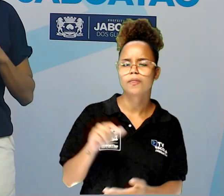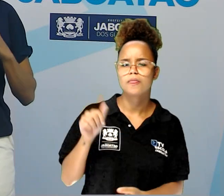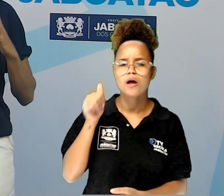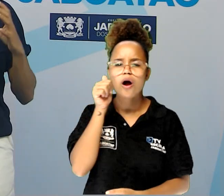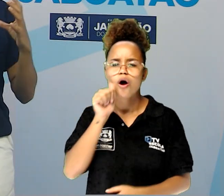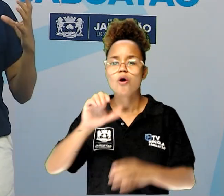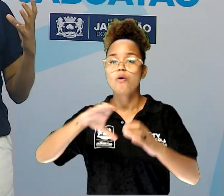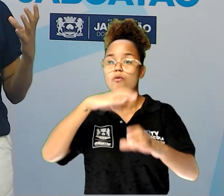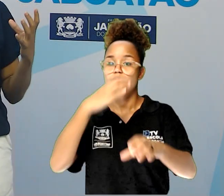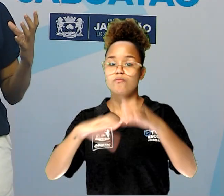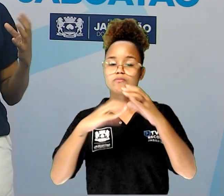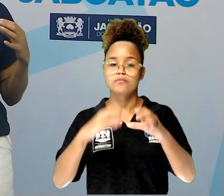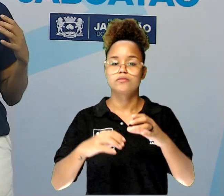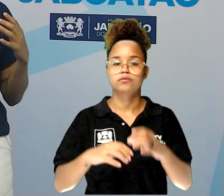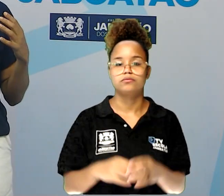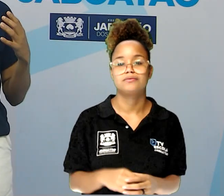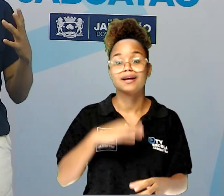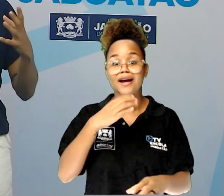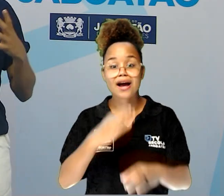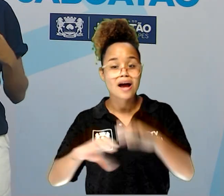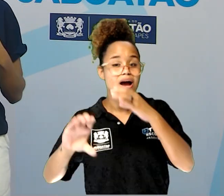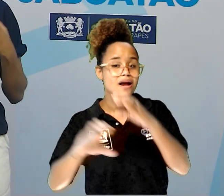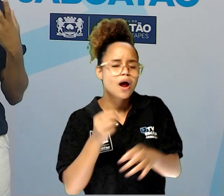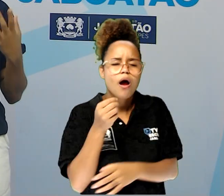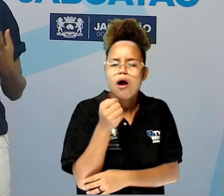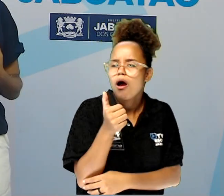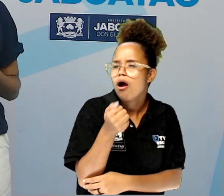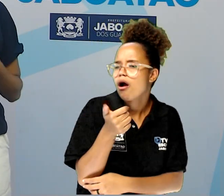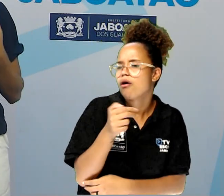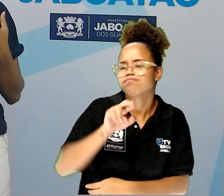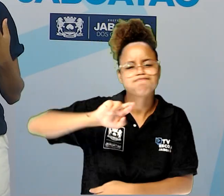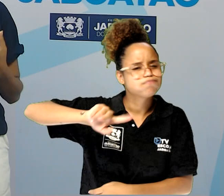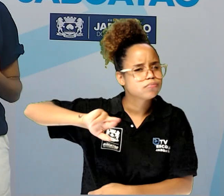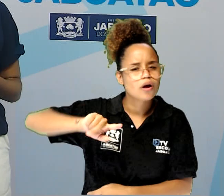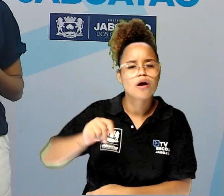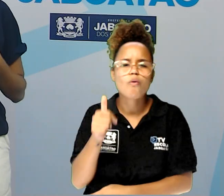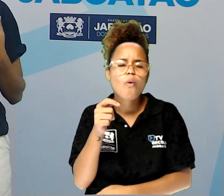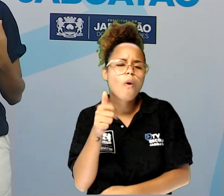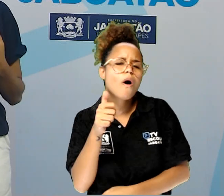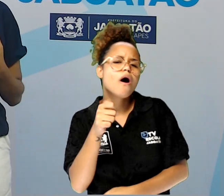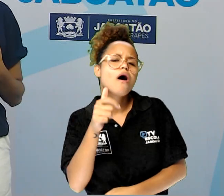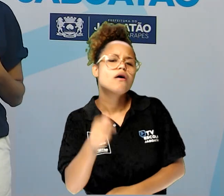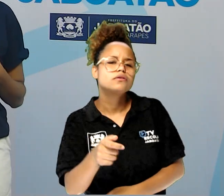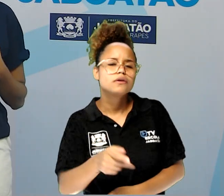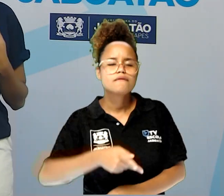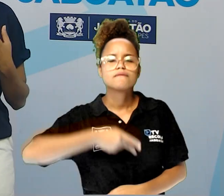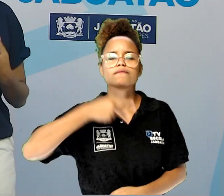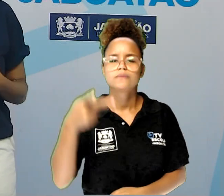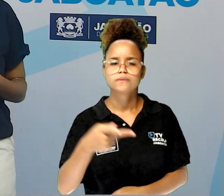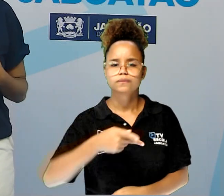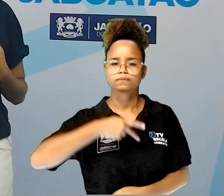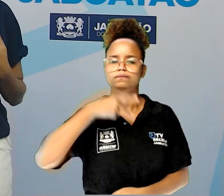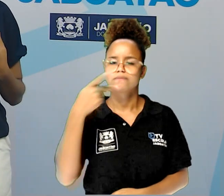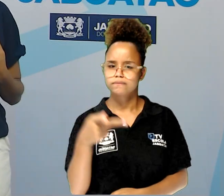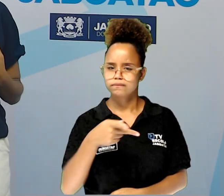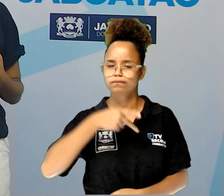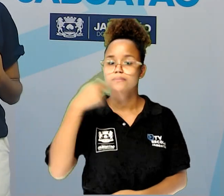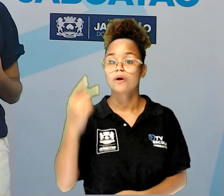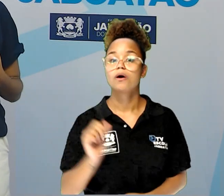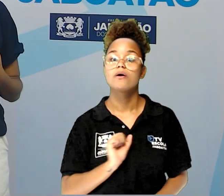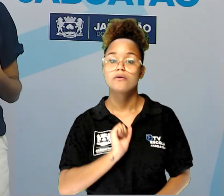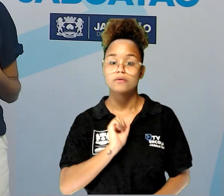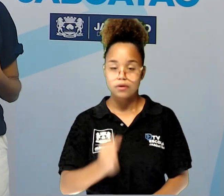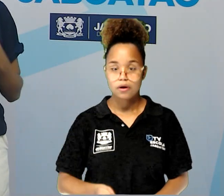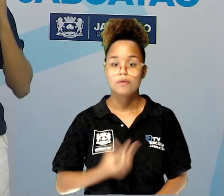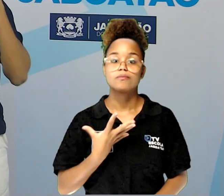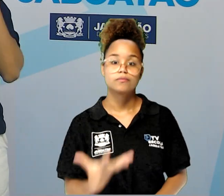canta de verdade. É quase uma recitação, é quase um recitativo da poesia.